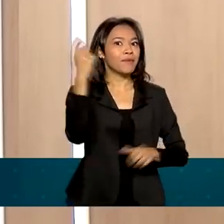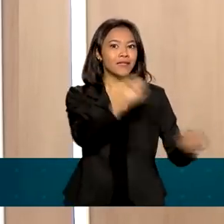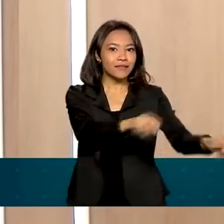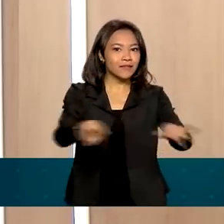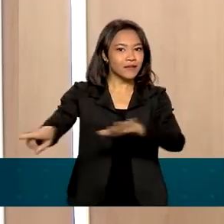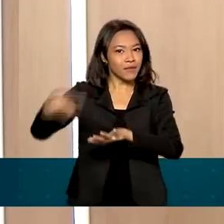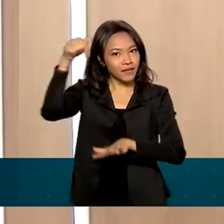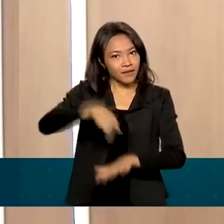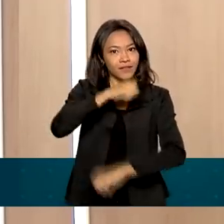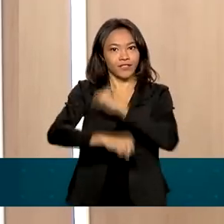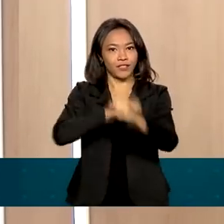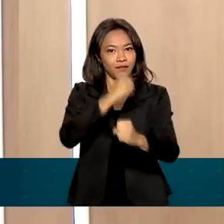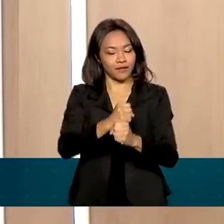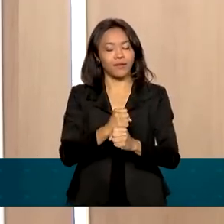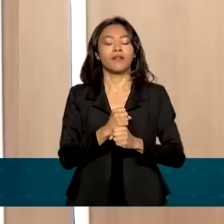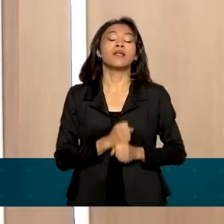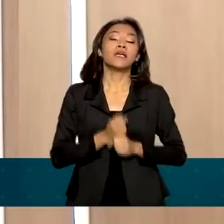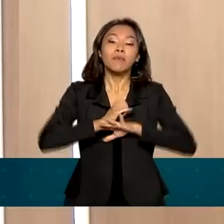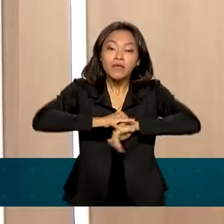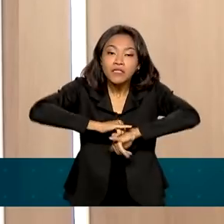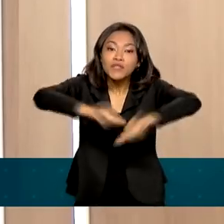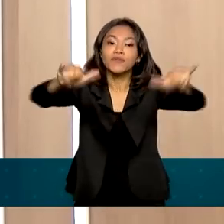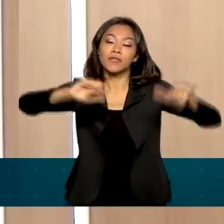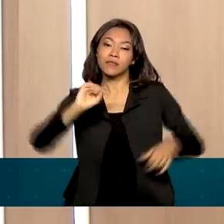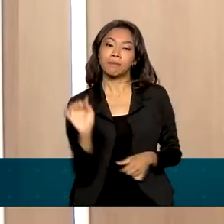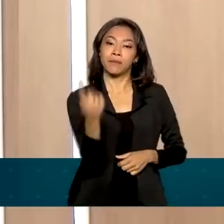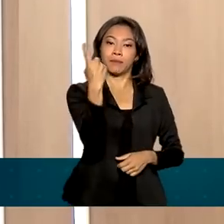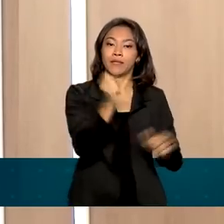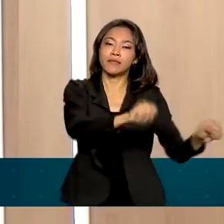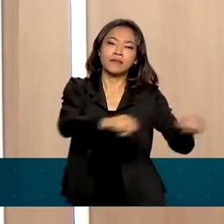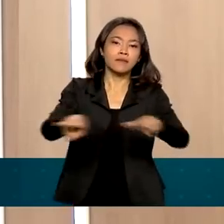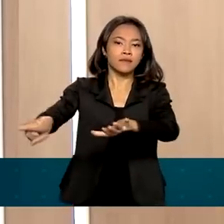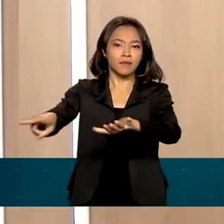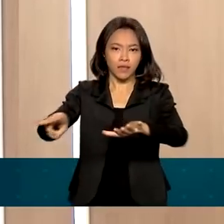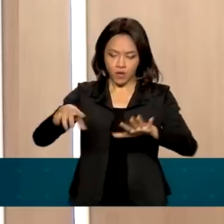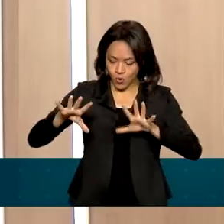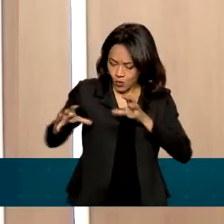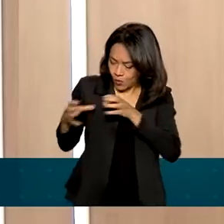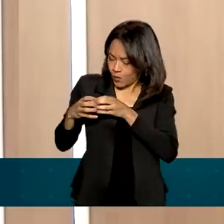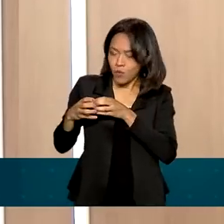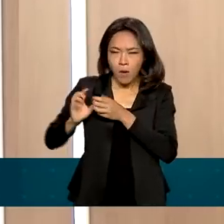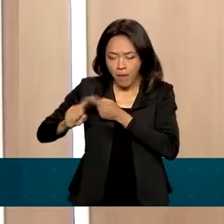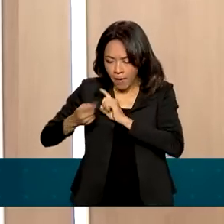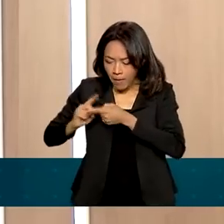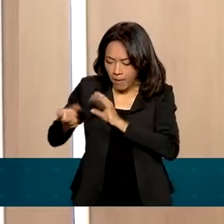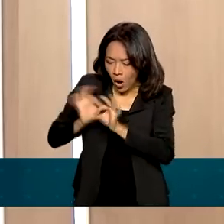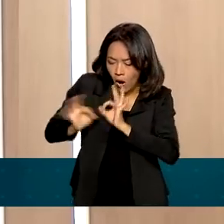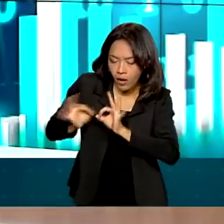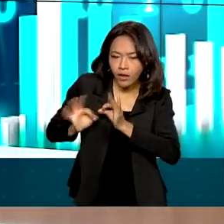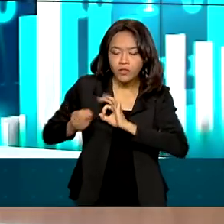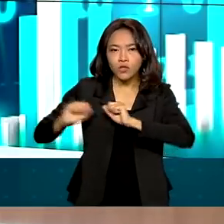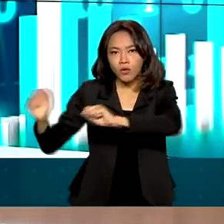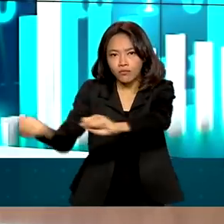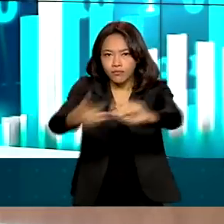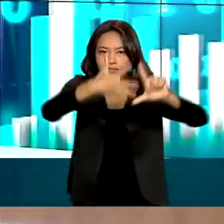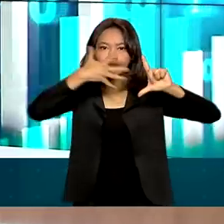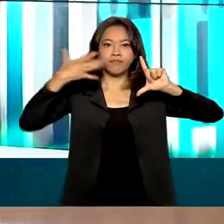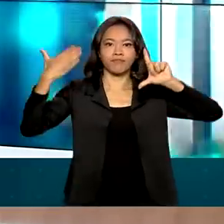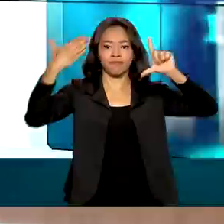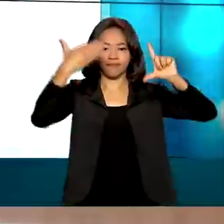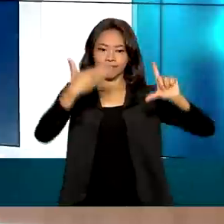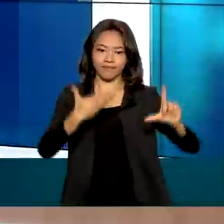E para lhe mostrar já o resultado dessa primeira semana, a nossa equipe de produção preparou uma arte para você, telespectador,